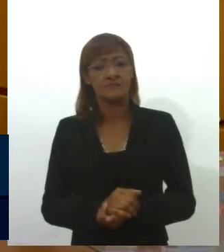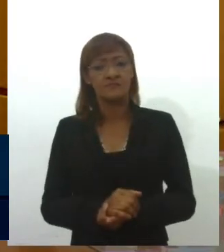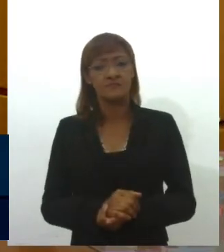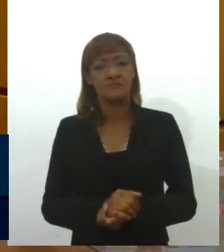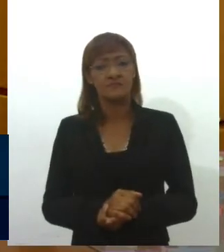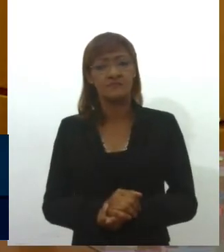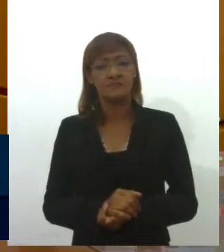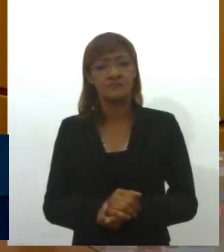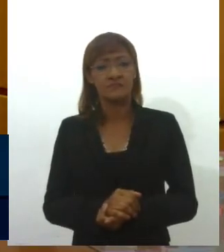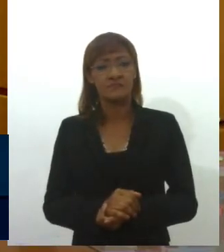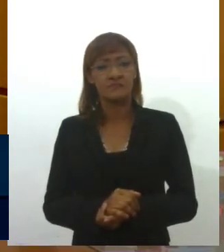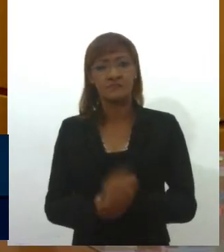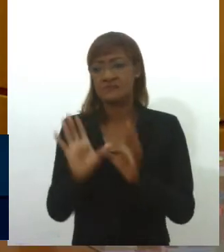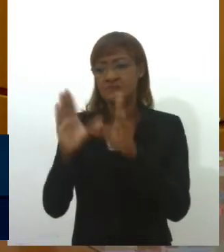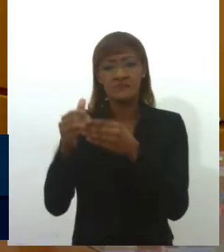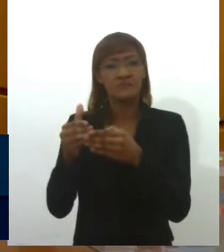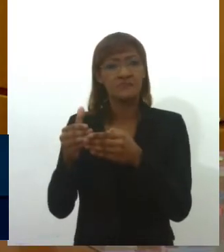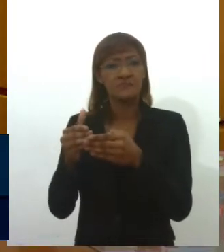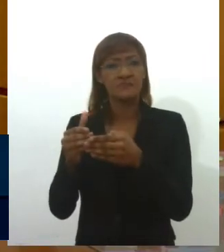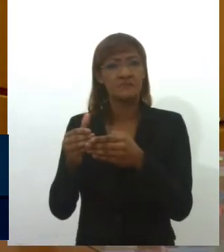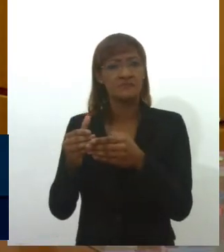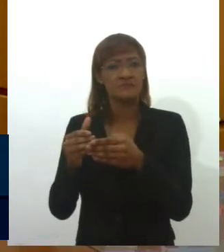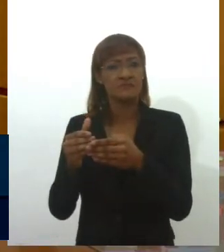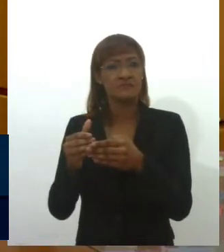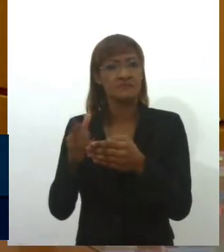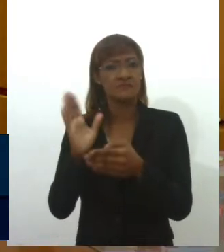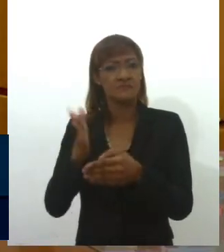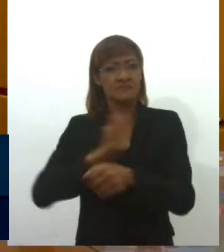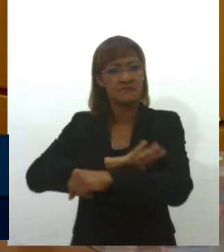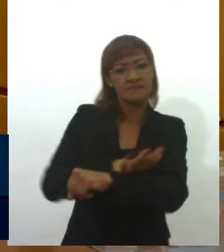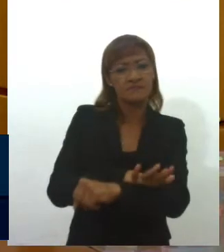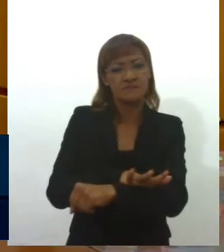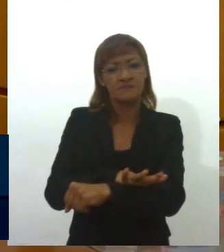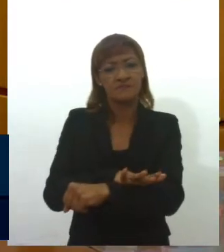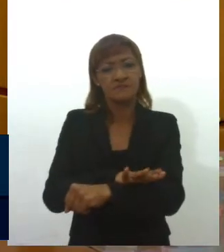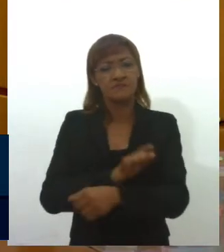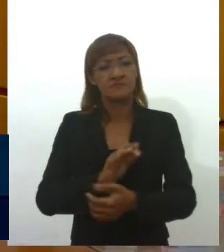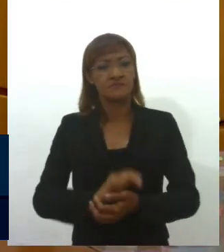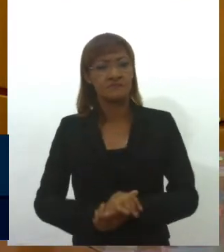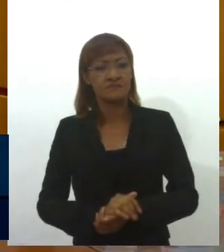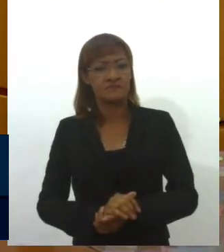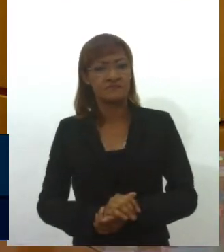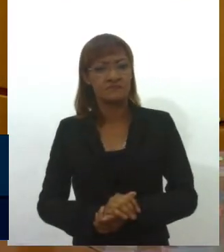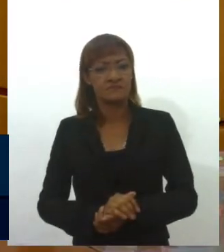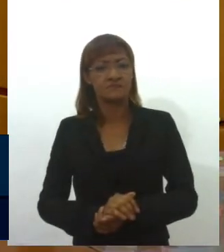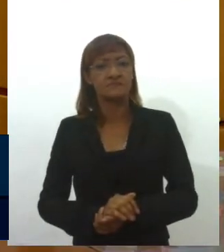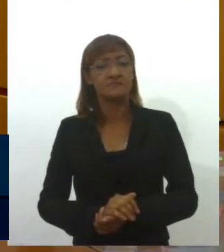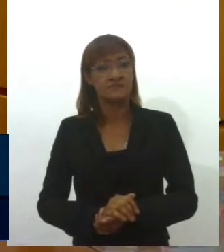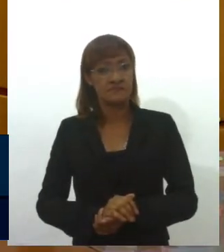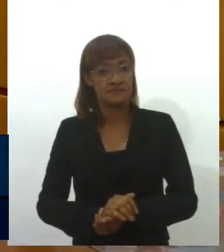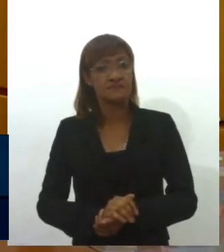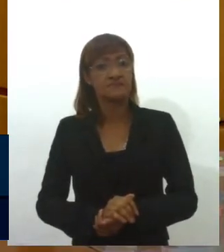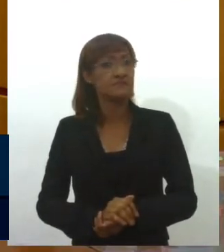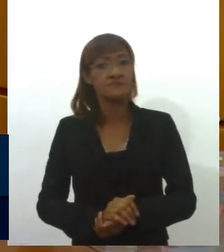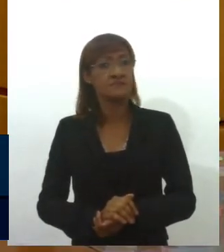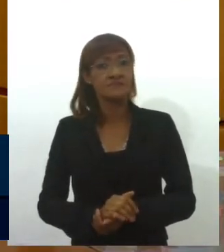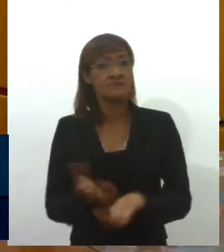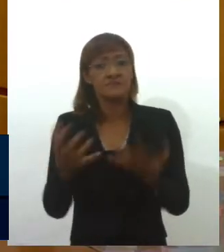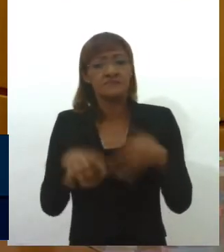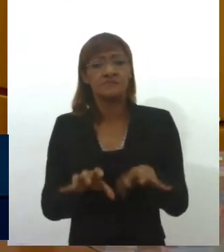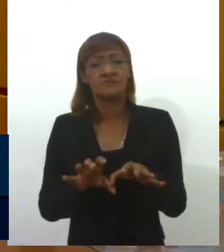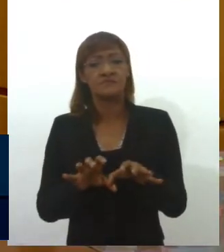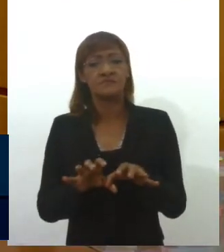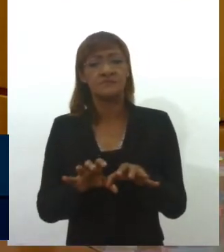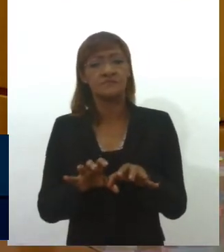ideologia nazista. É isso que estão querendo defender, estão querendo criar a possibilidade de avançar a